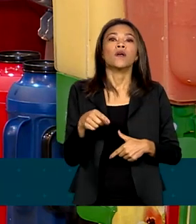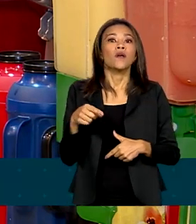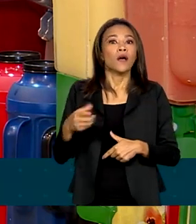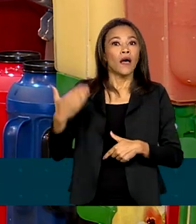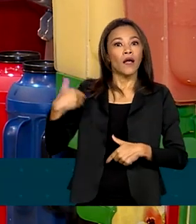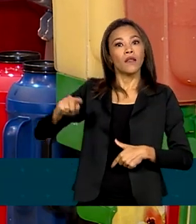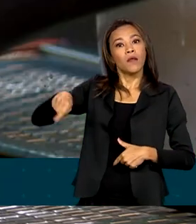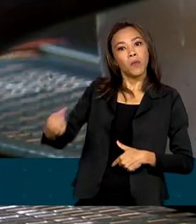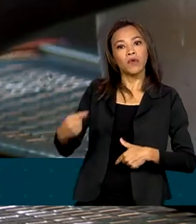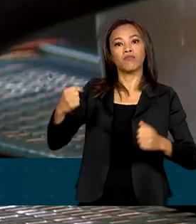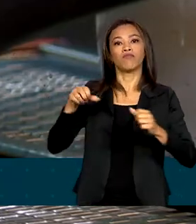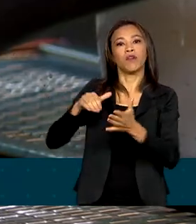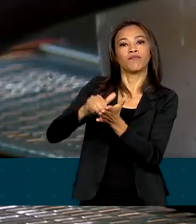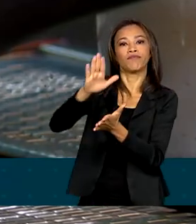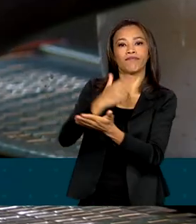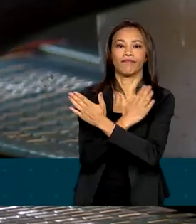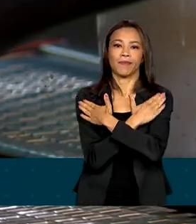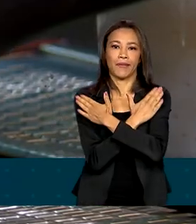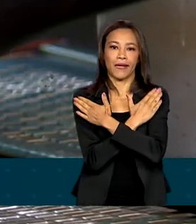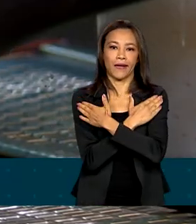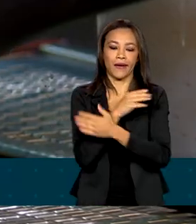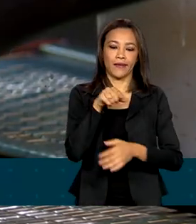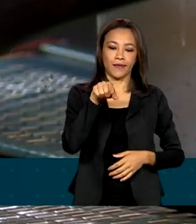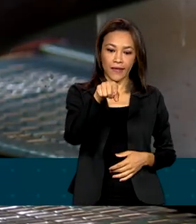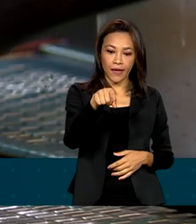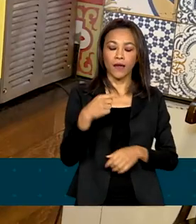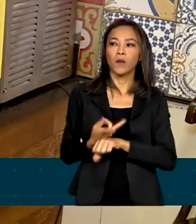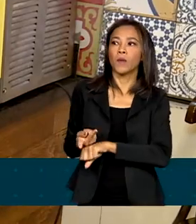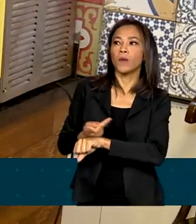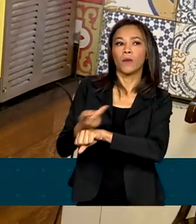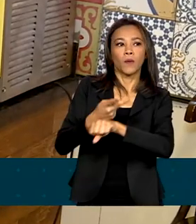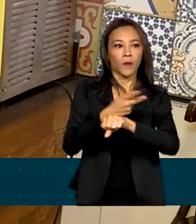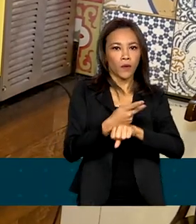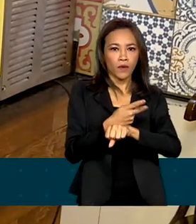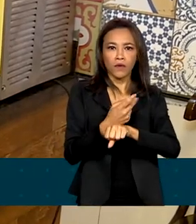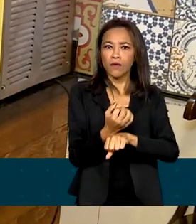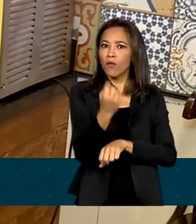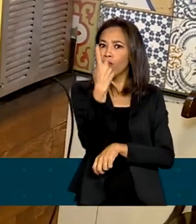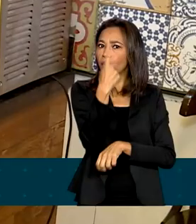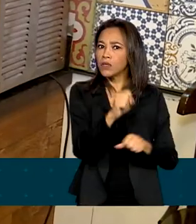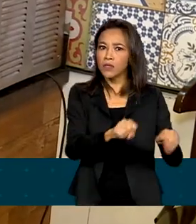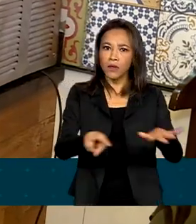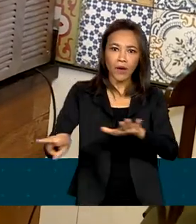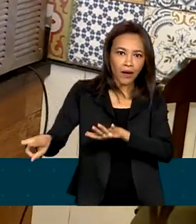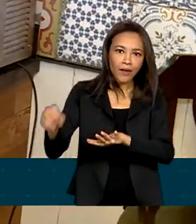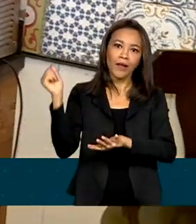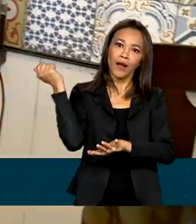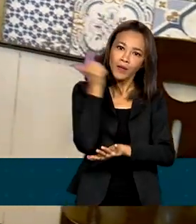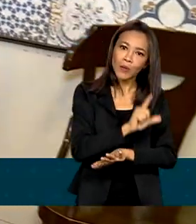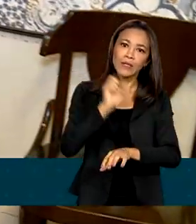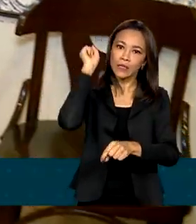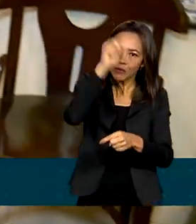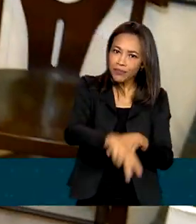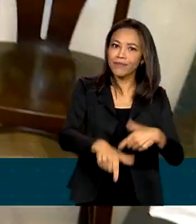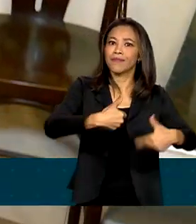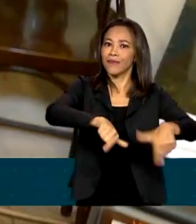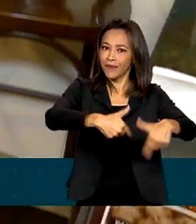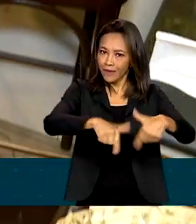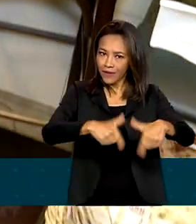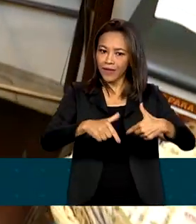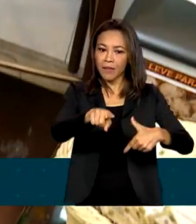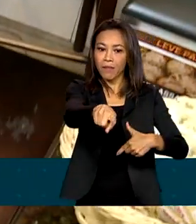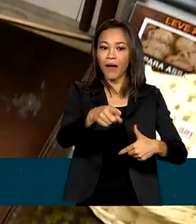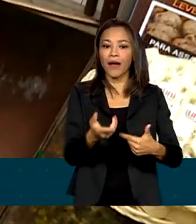desempregada. Mas o status de procurando emprego não durou nenhuma semana. Logo, ela conseguiu uma vaga de